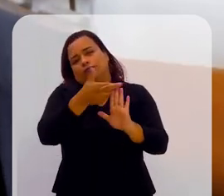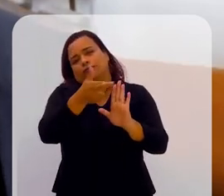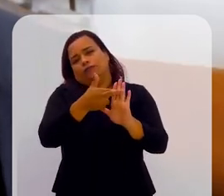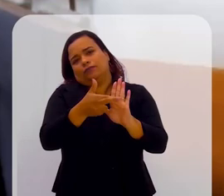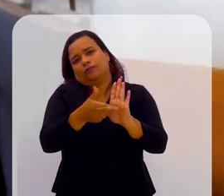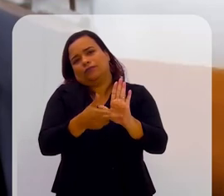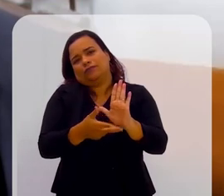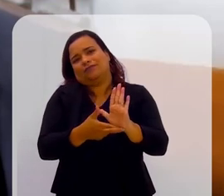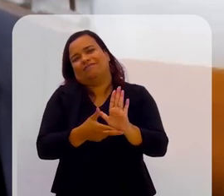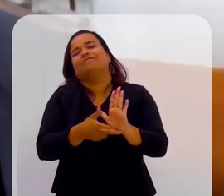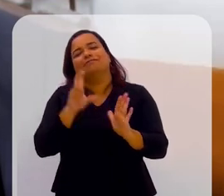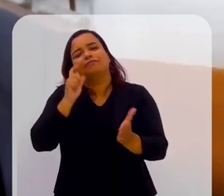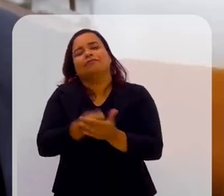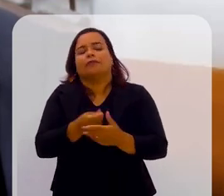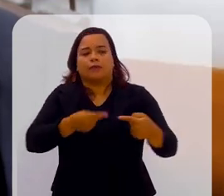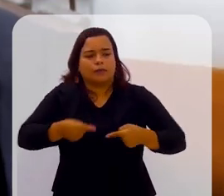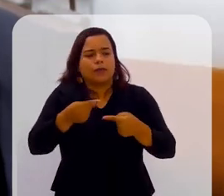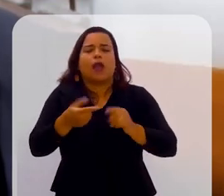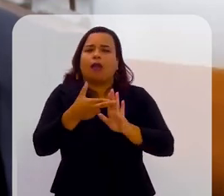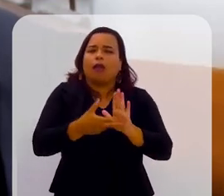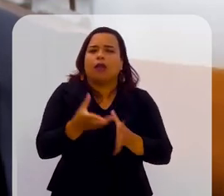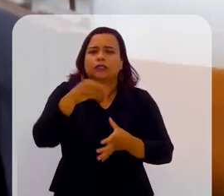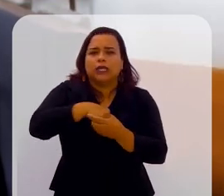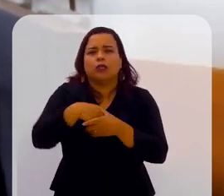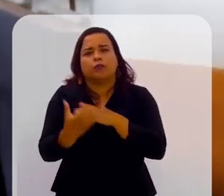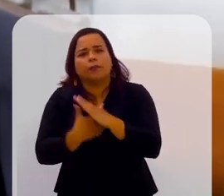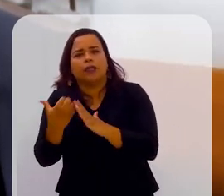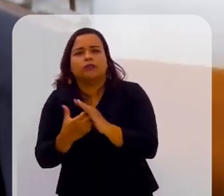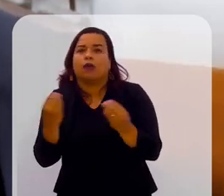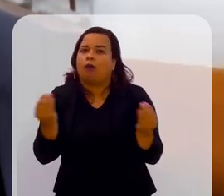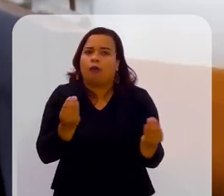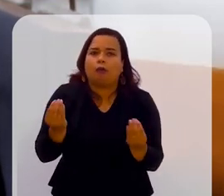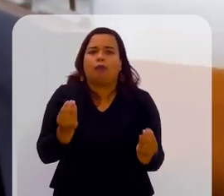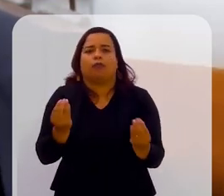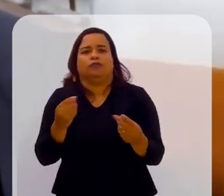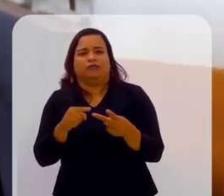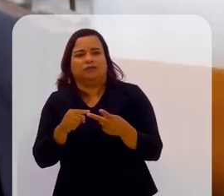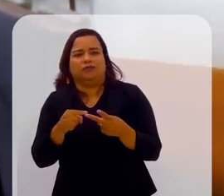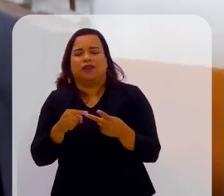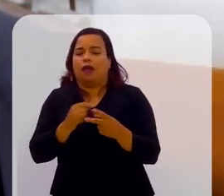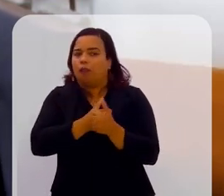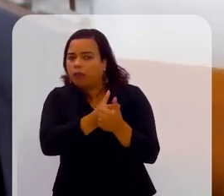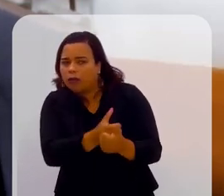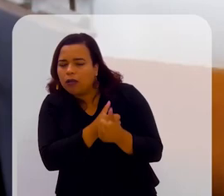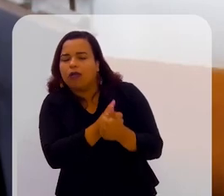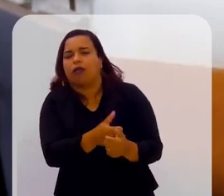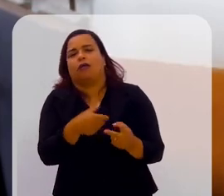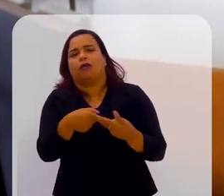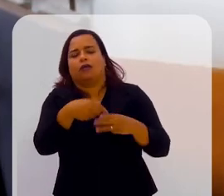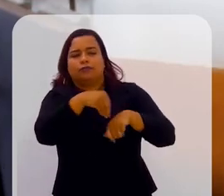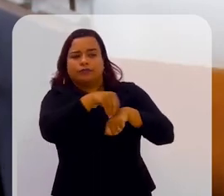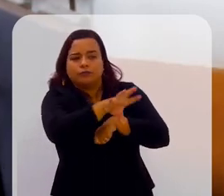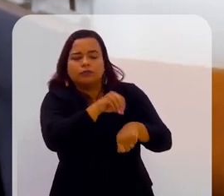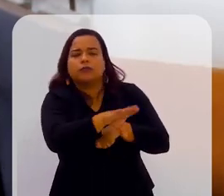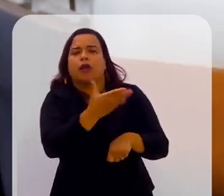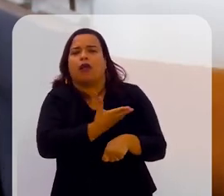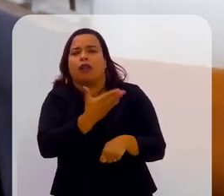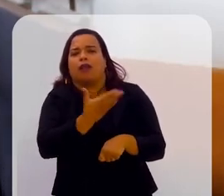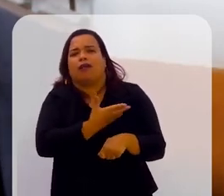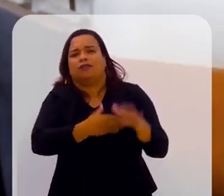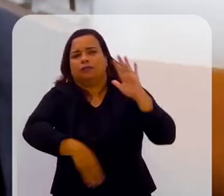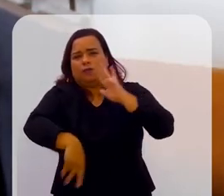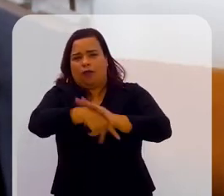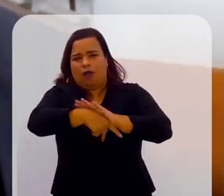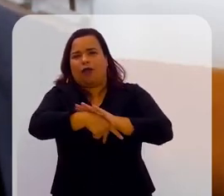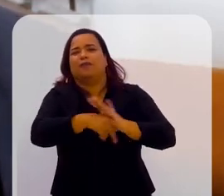políticas, acompanhar o que ocorre dentro da instituição, reportar para os colegas da alta gestão